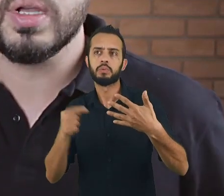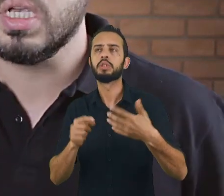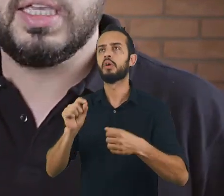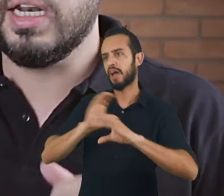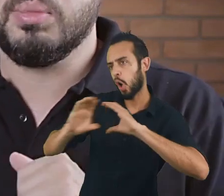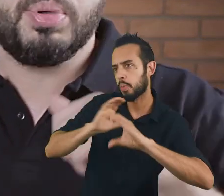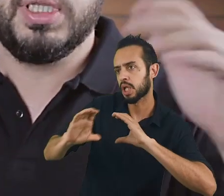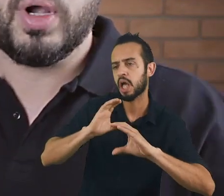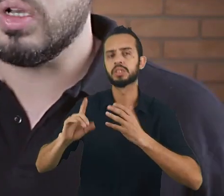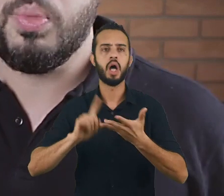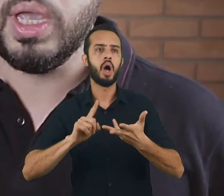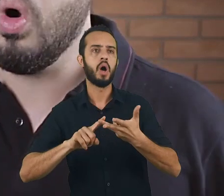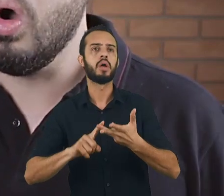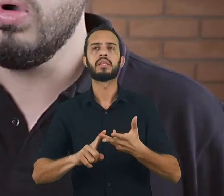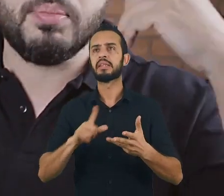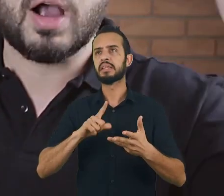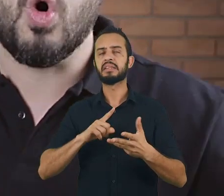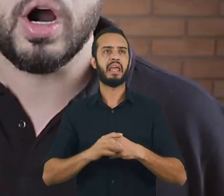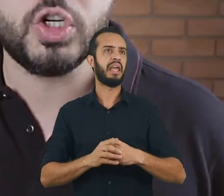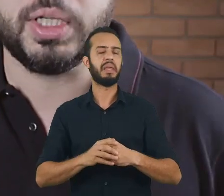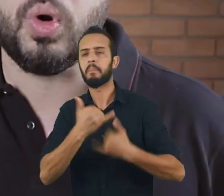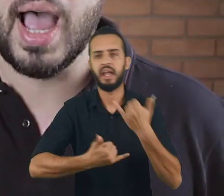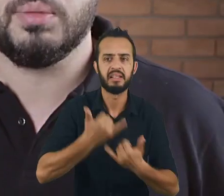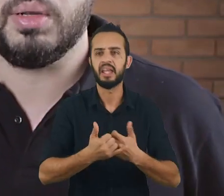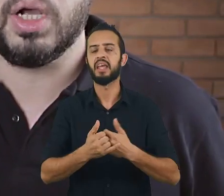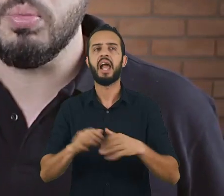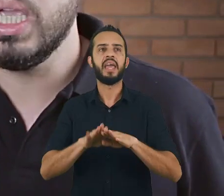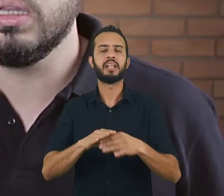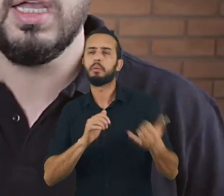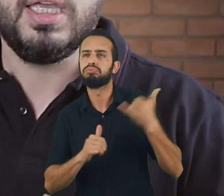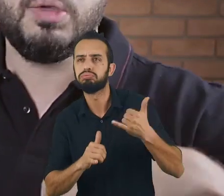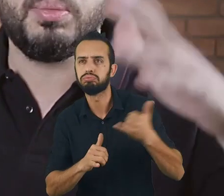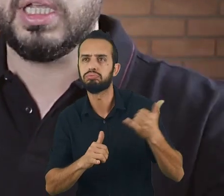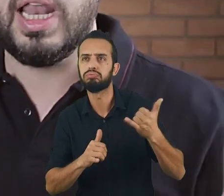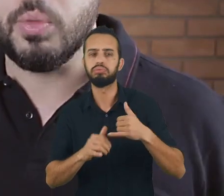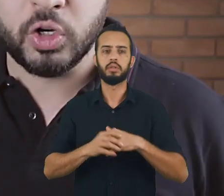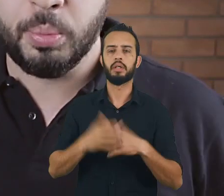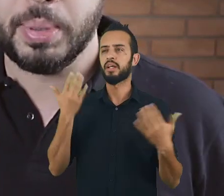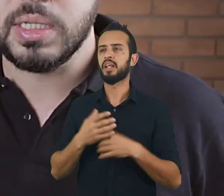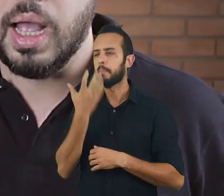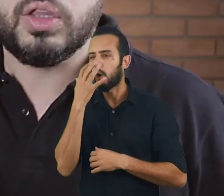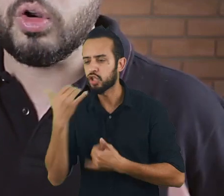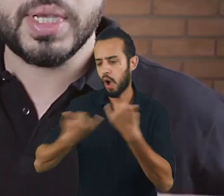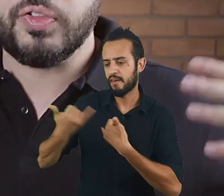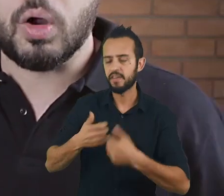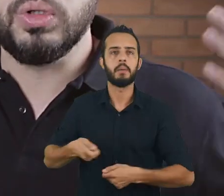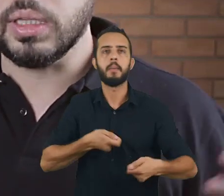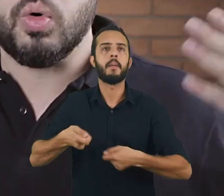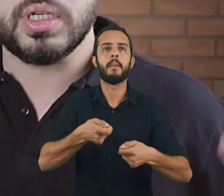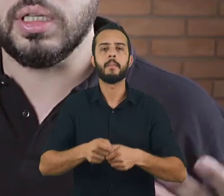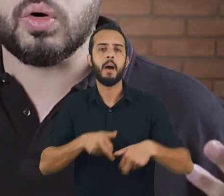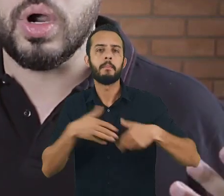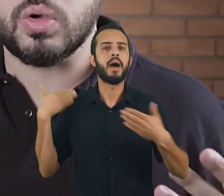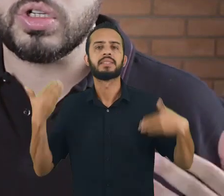pessoas, que ele também permita eu caçar um Pokémon, ele acorda de madrugada para me dar comida, e que permita que ele leve meu cachorro para passear. Então ele começa a ficar